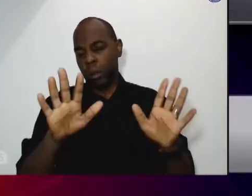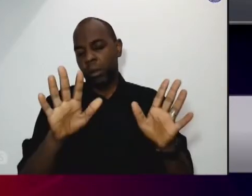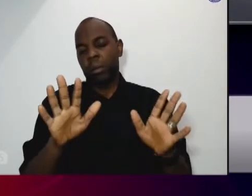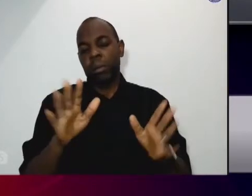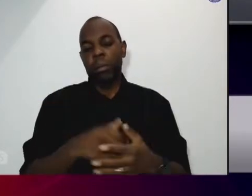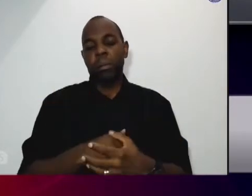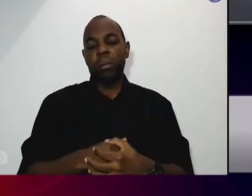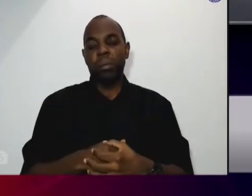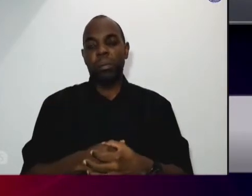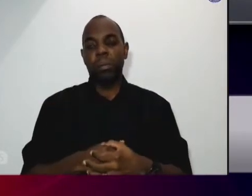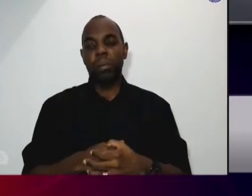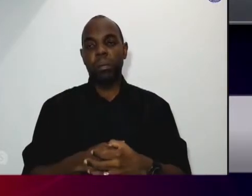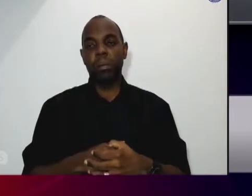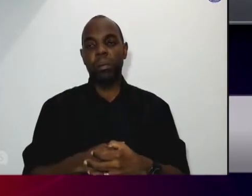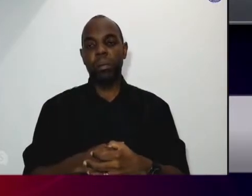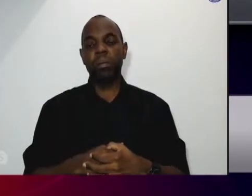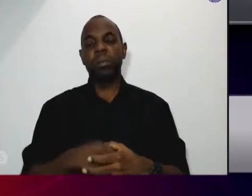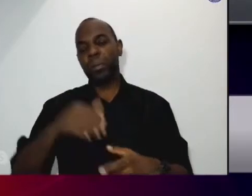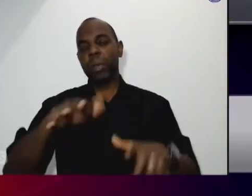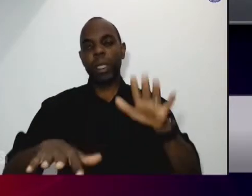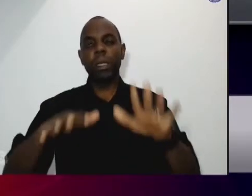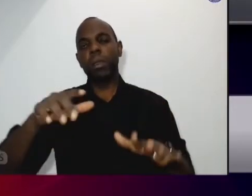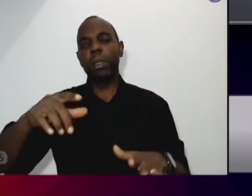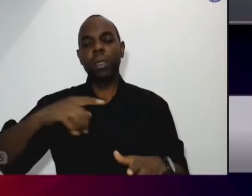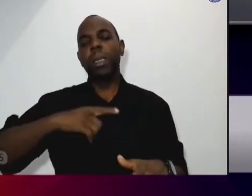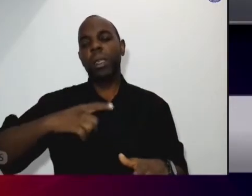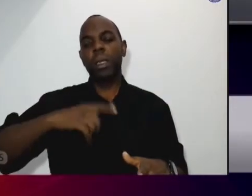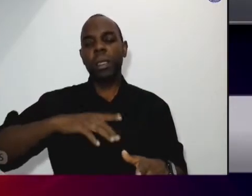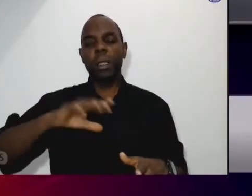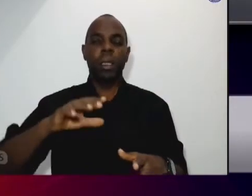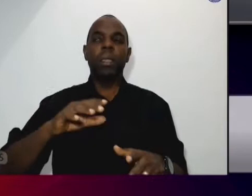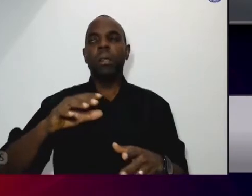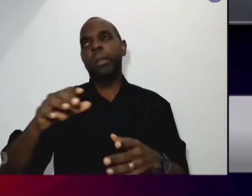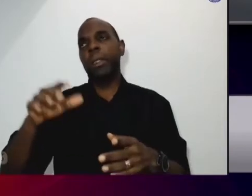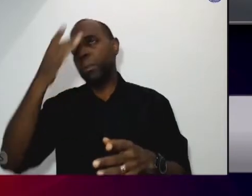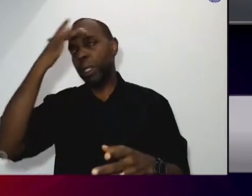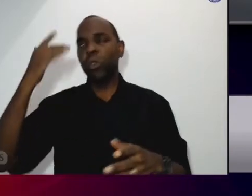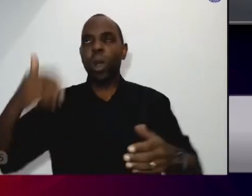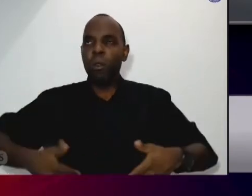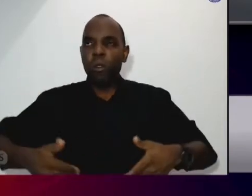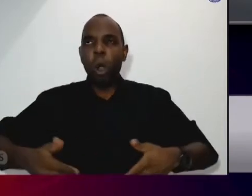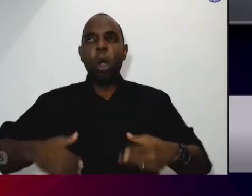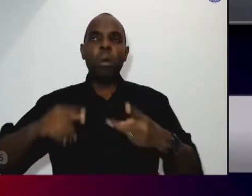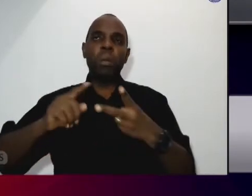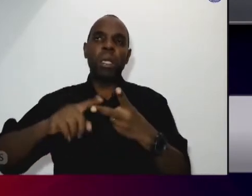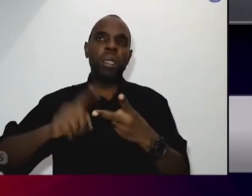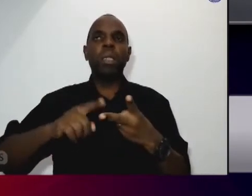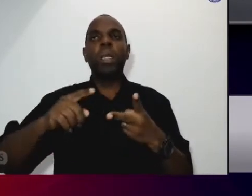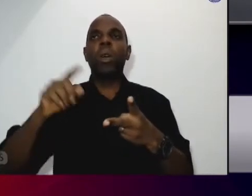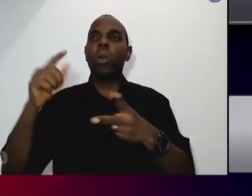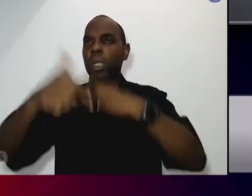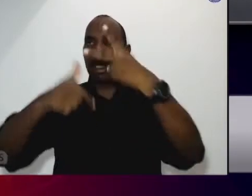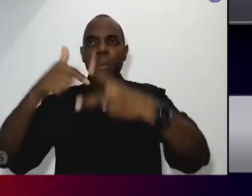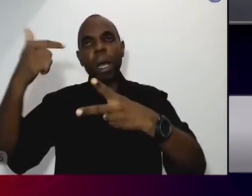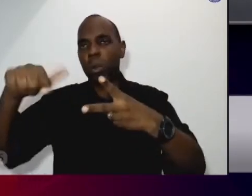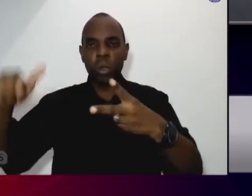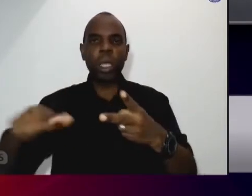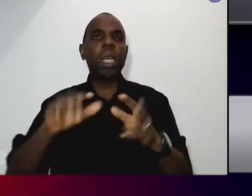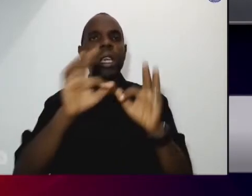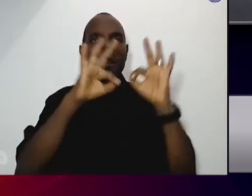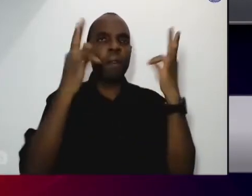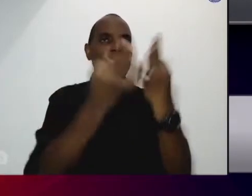deparamos com situações de fome, desemprego, falta de estrutura familiar, temos a consciência